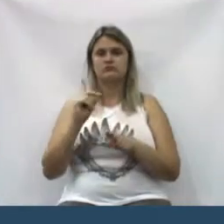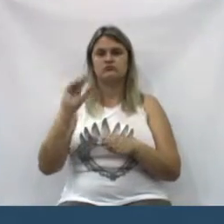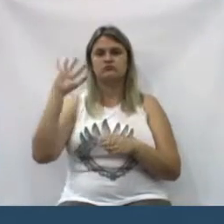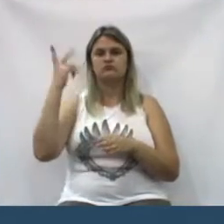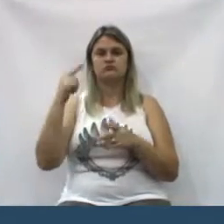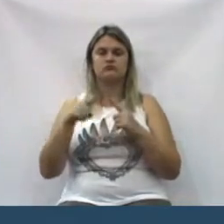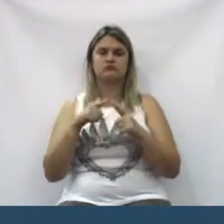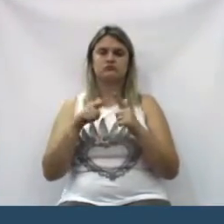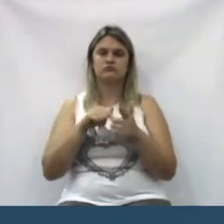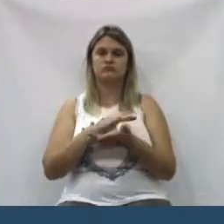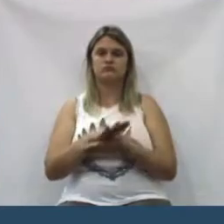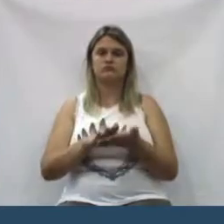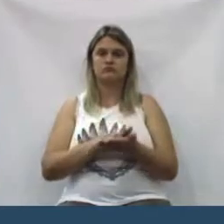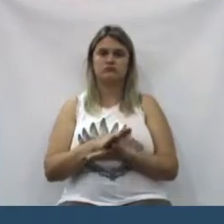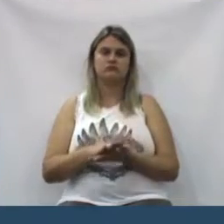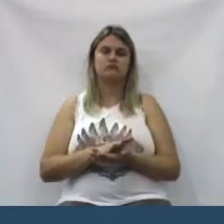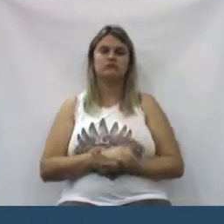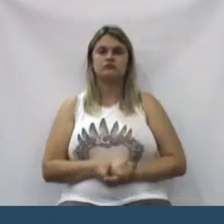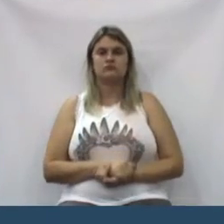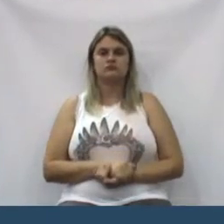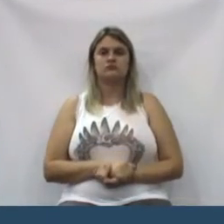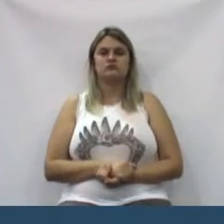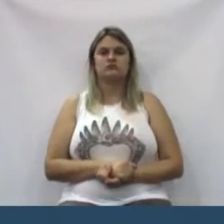onerar tantos cofres públicos.